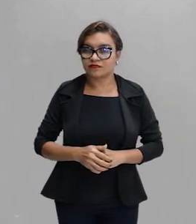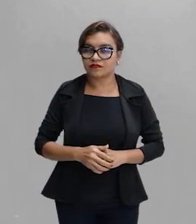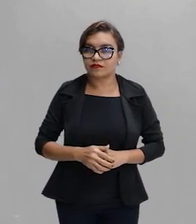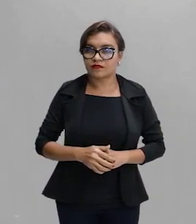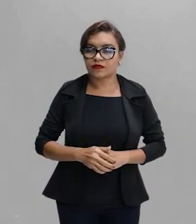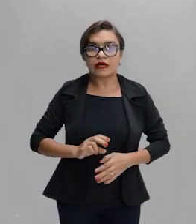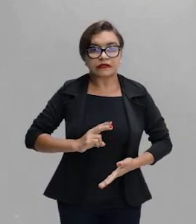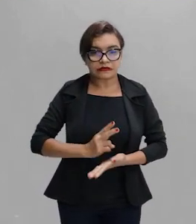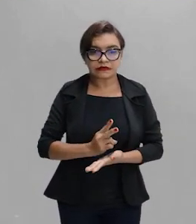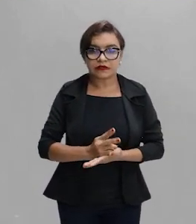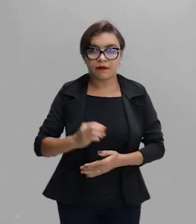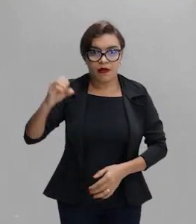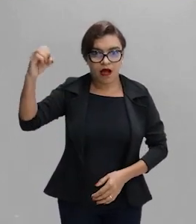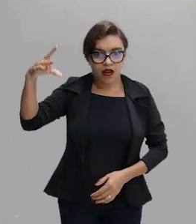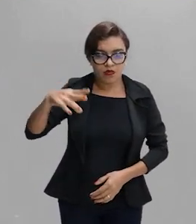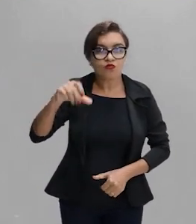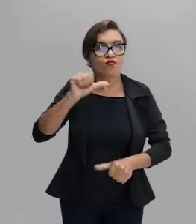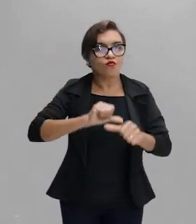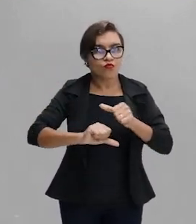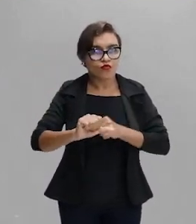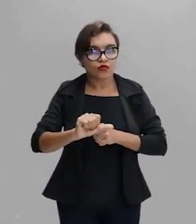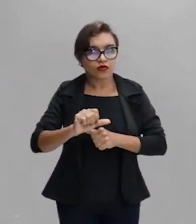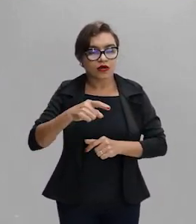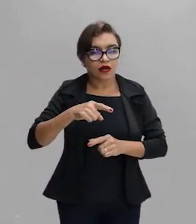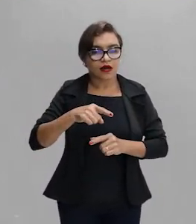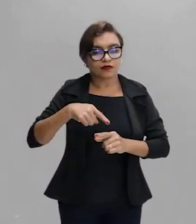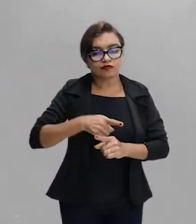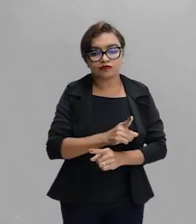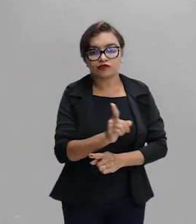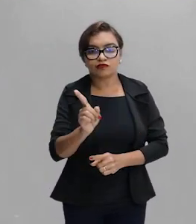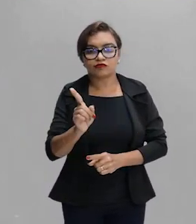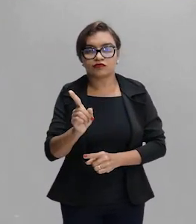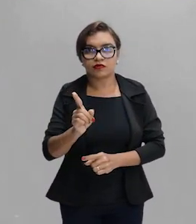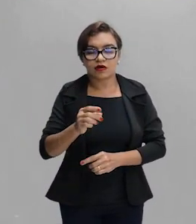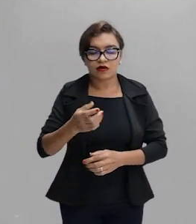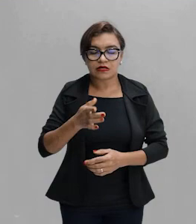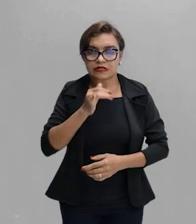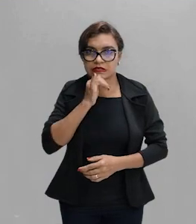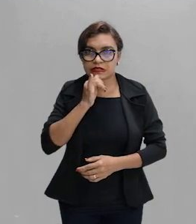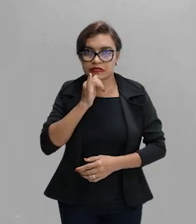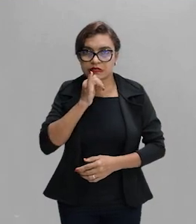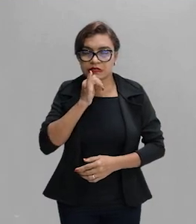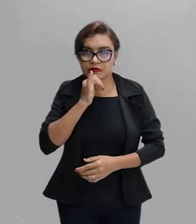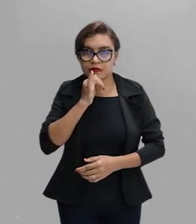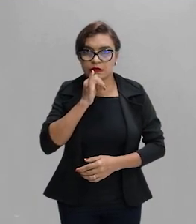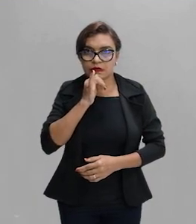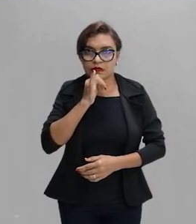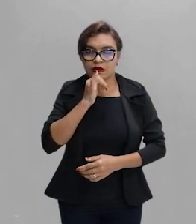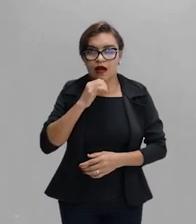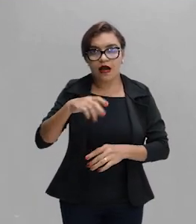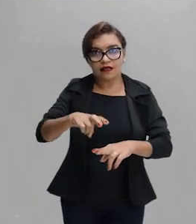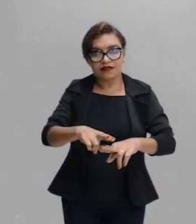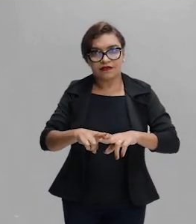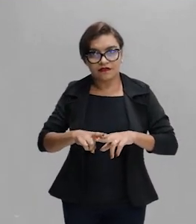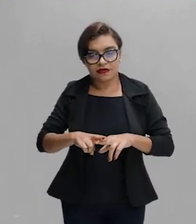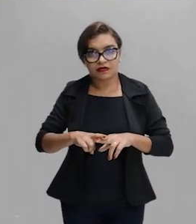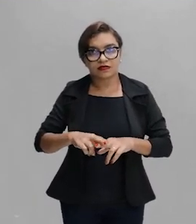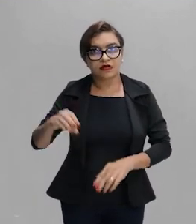sofre esse desvio. E isso ocasionado pela refração. Ok?